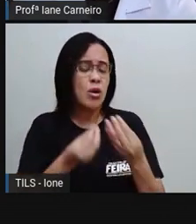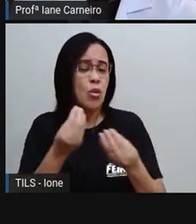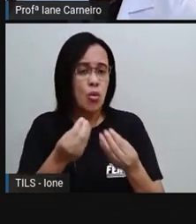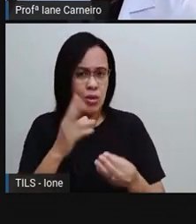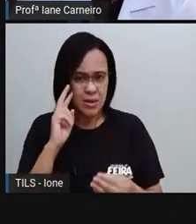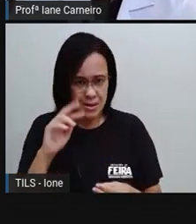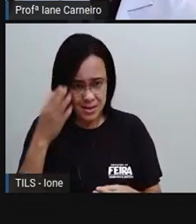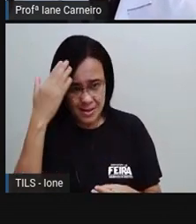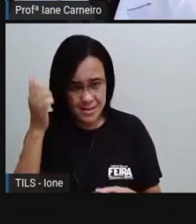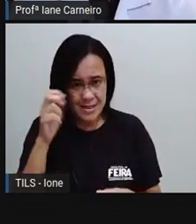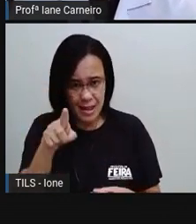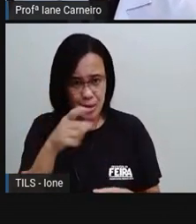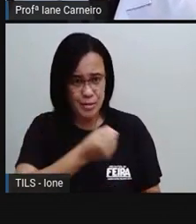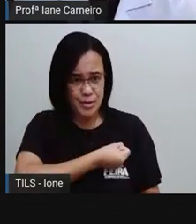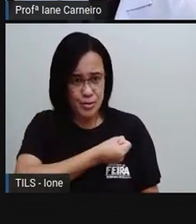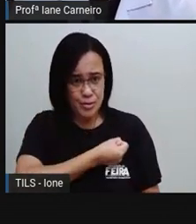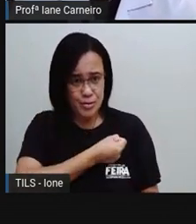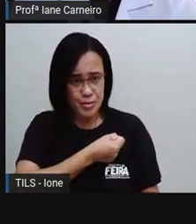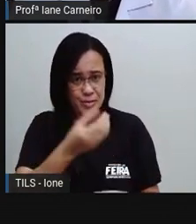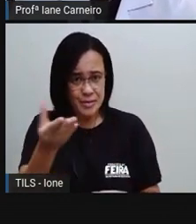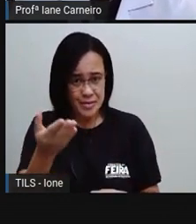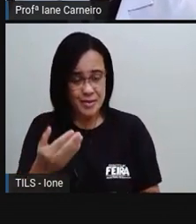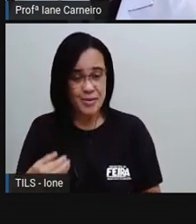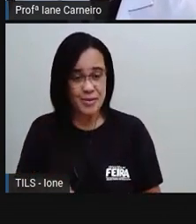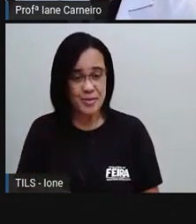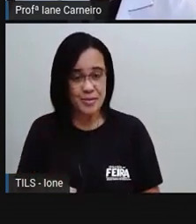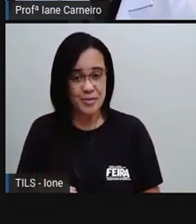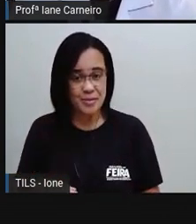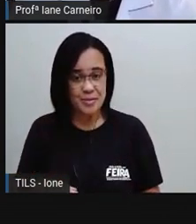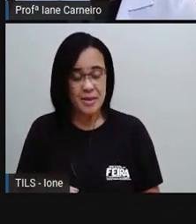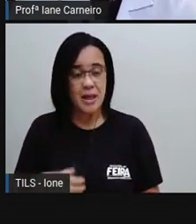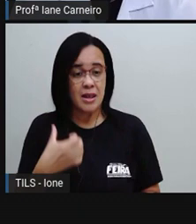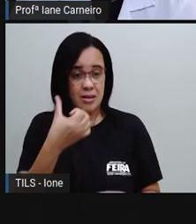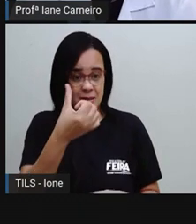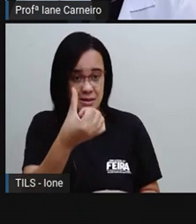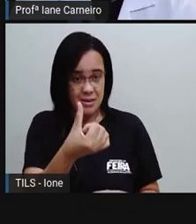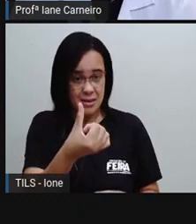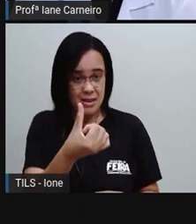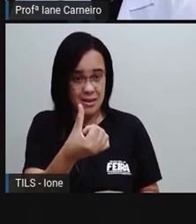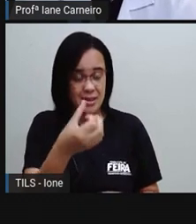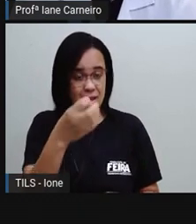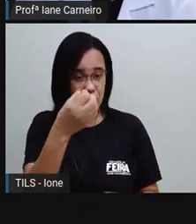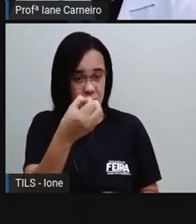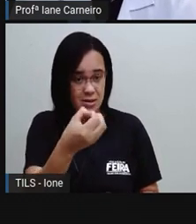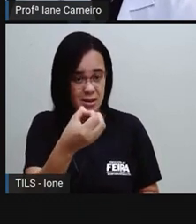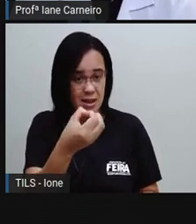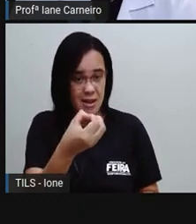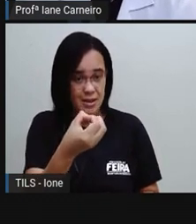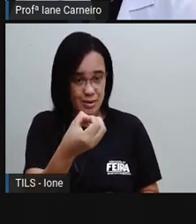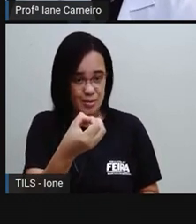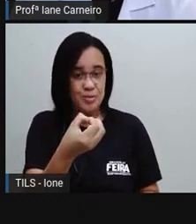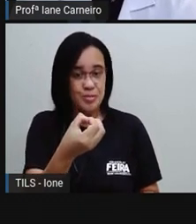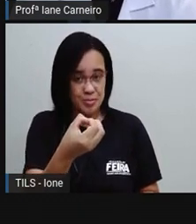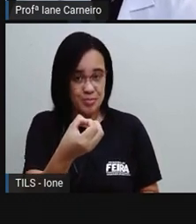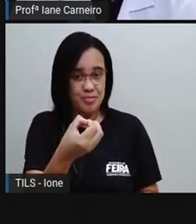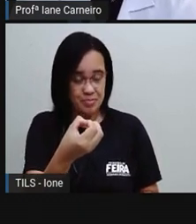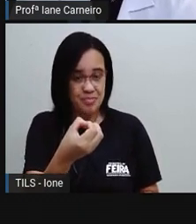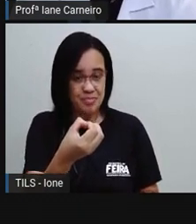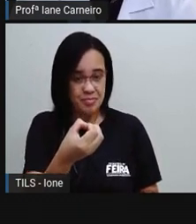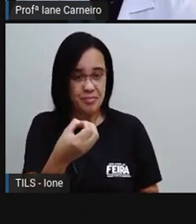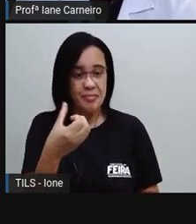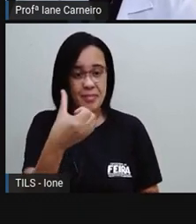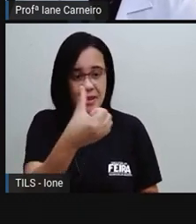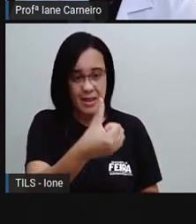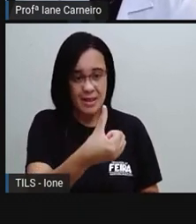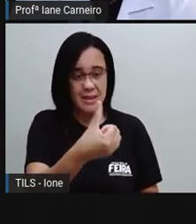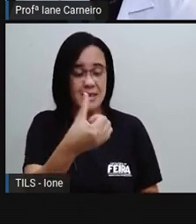tela? Tenta aí ler, ó... Tem o 6 e tem o 0. Né? O 0 está na ordem das